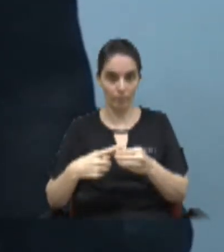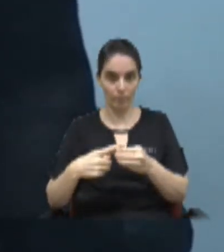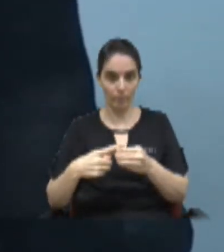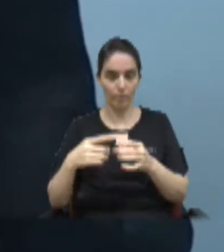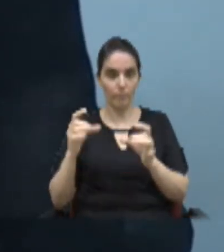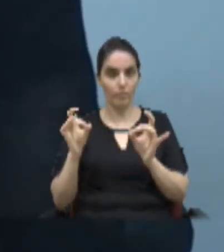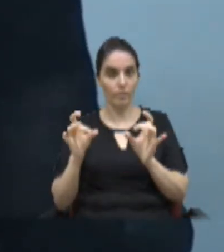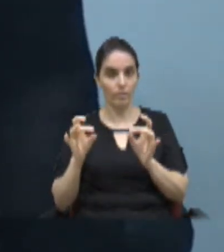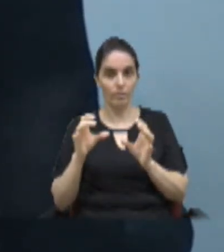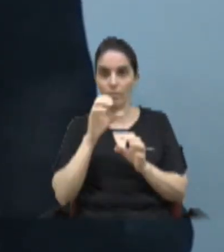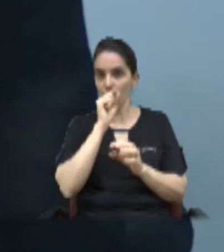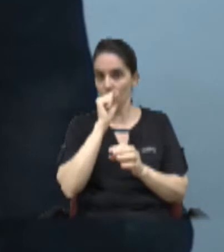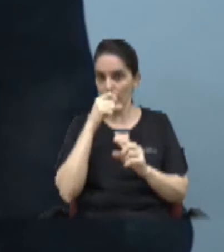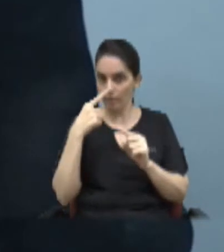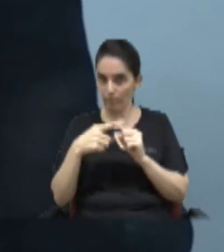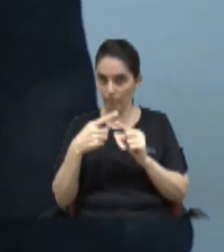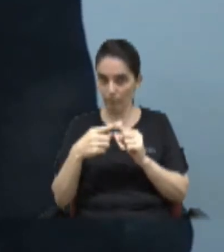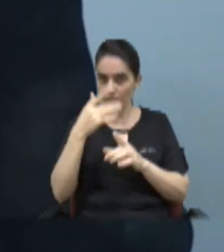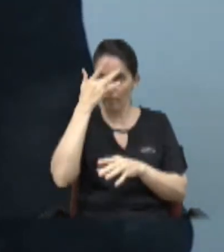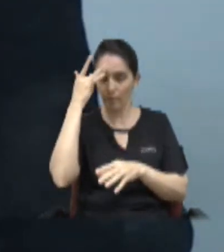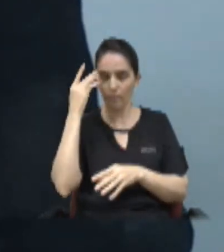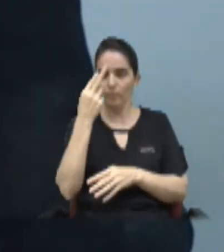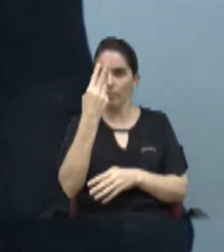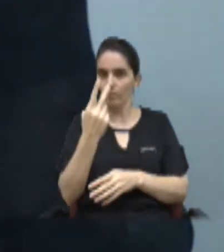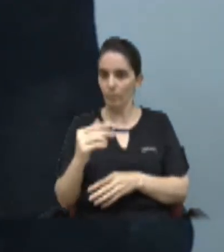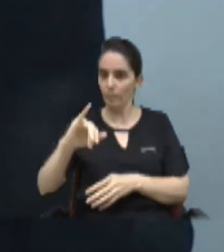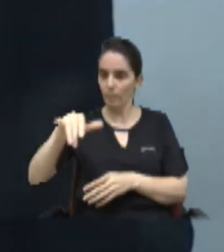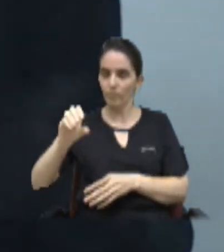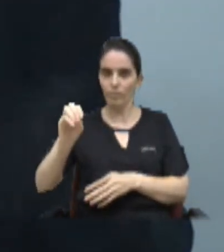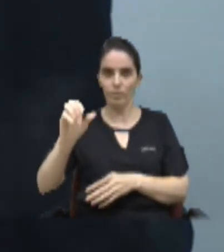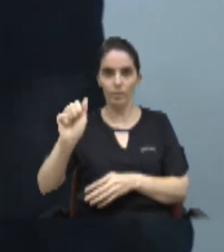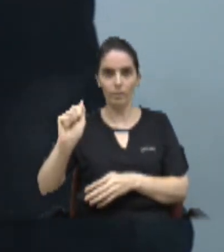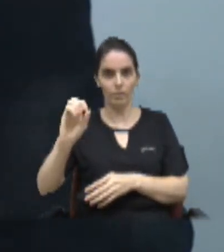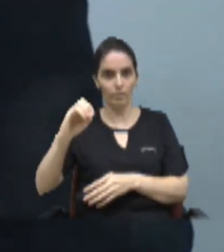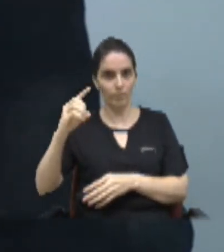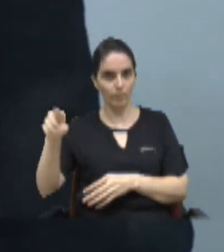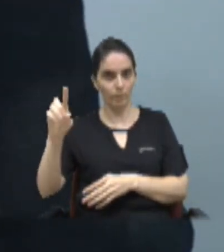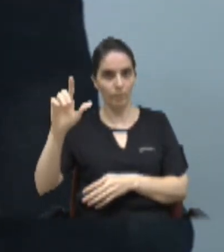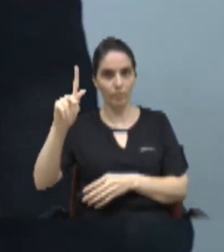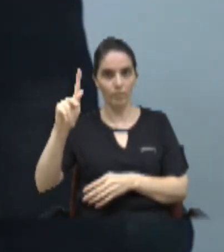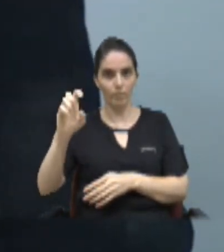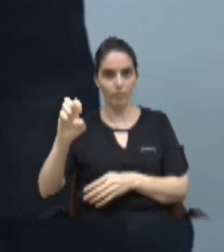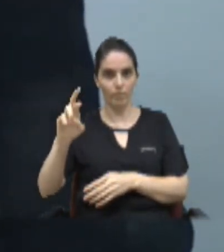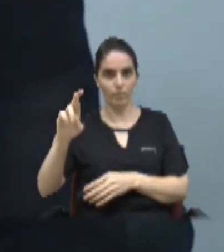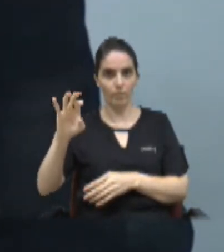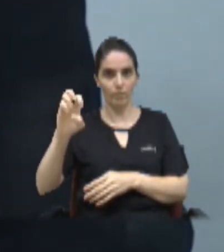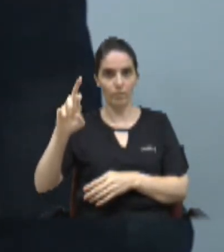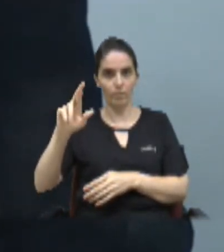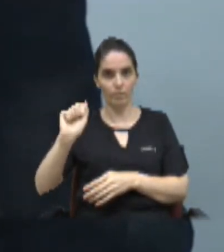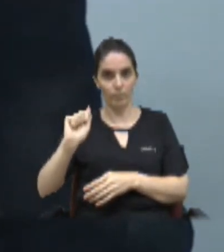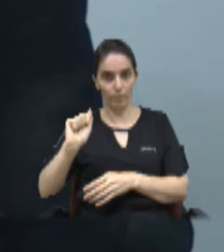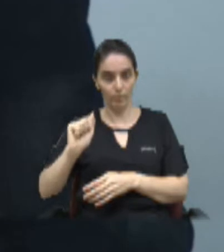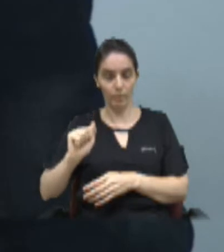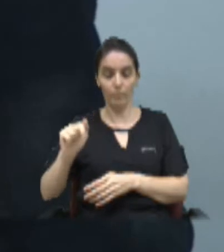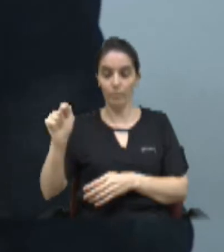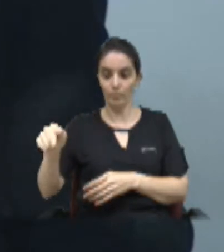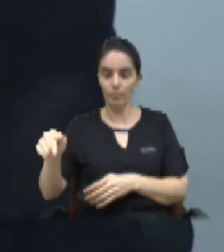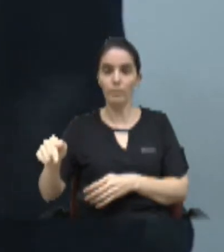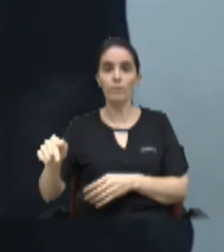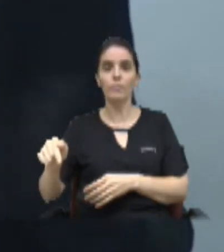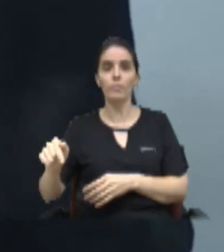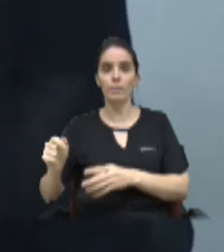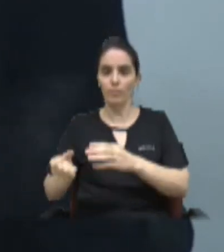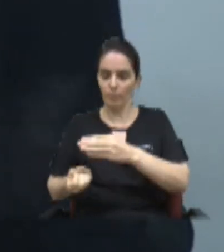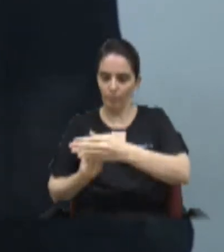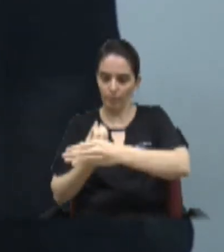laranja porque pessoas como o senhor João Pereira foi um dos maiores produtores de